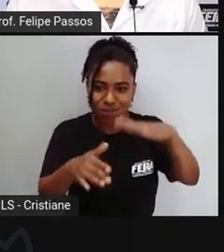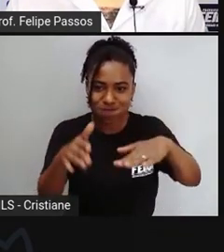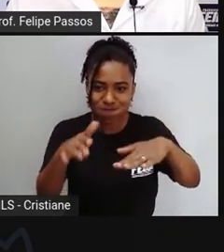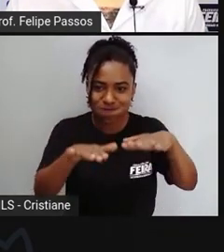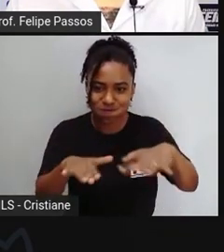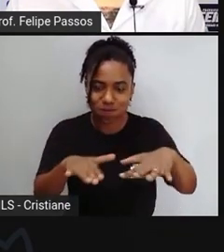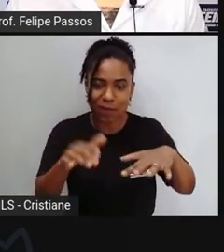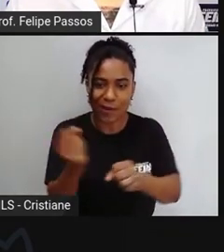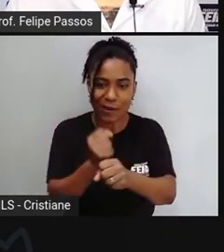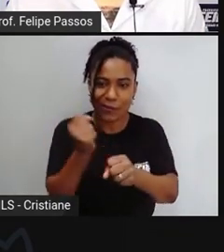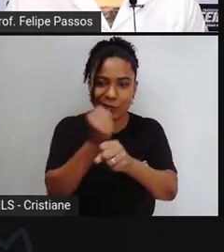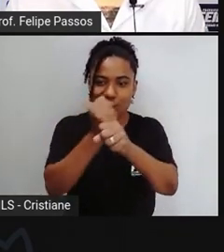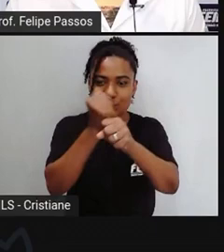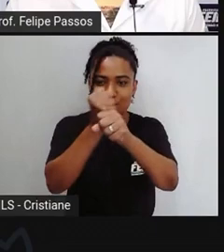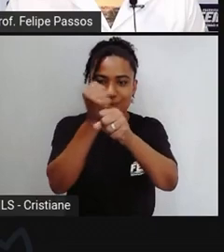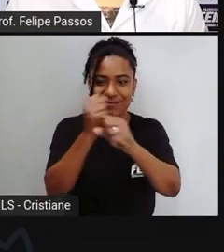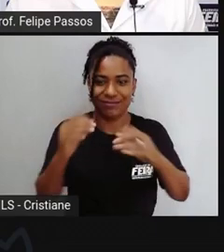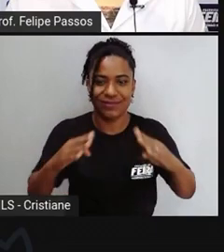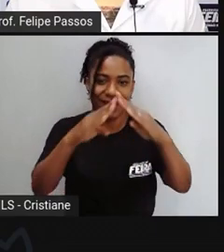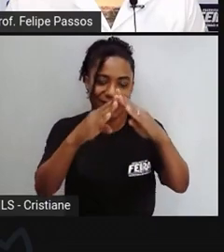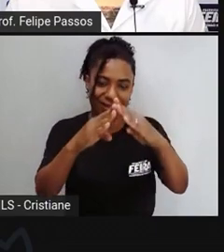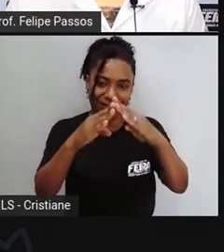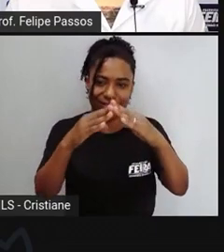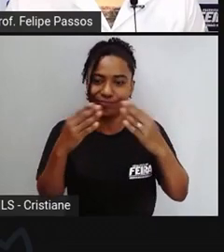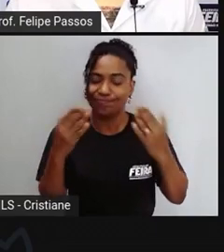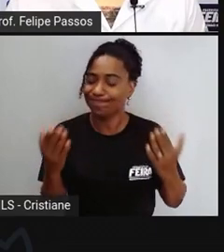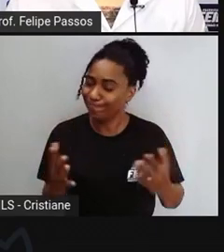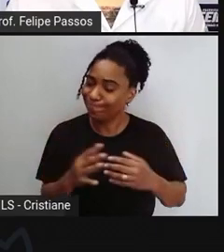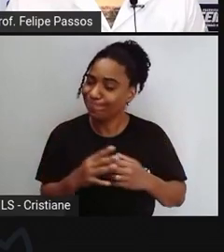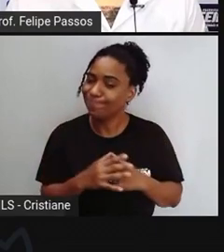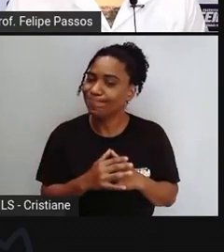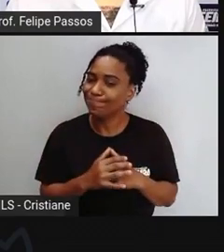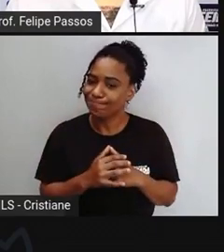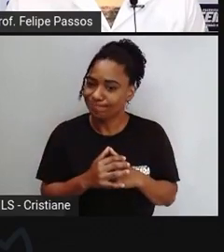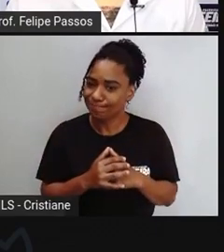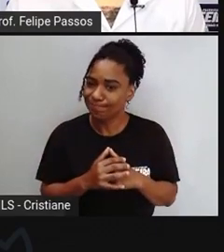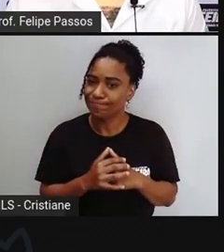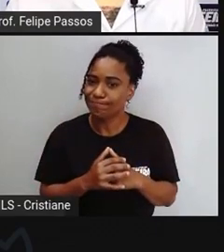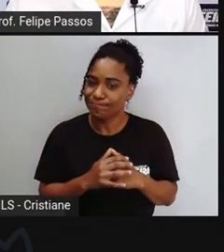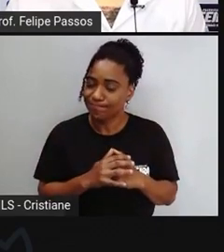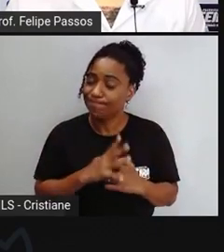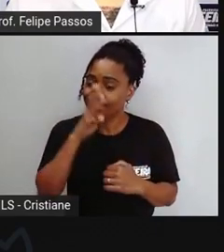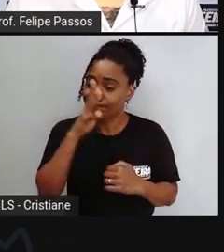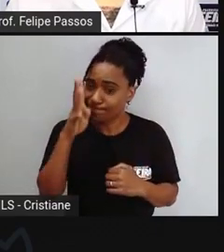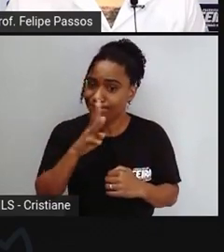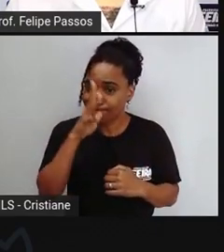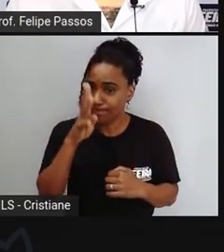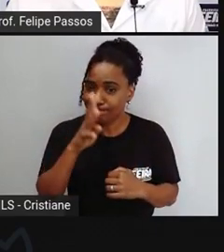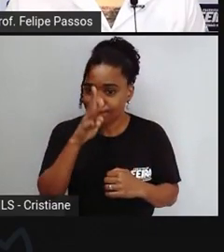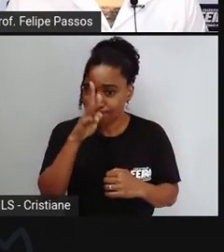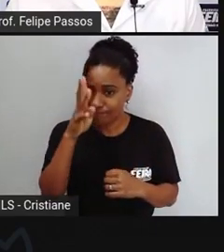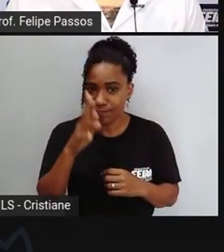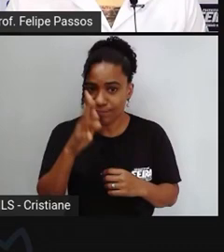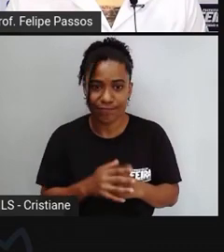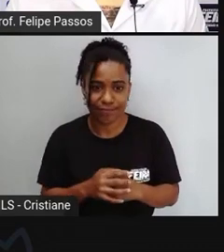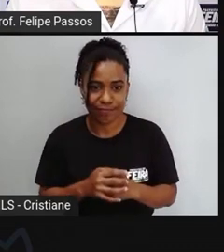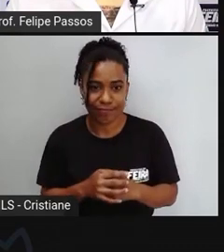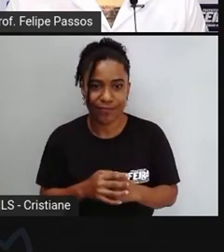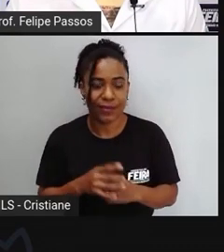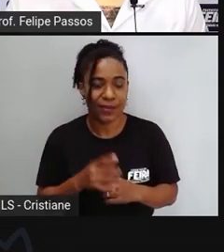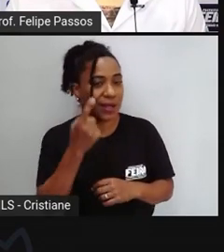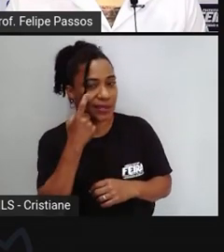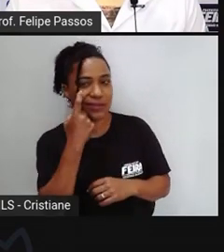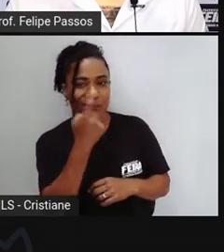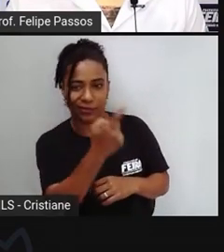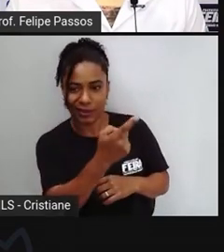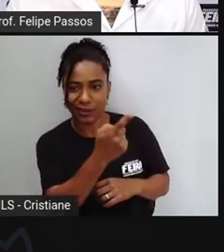as questões que estamos vendo hoje na ilha de Las Palmas